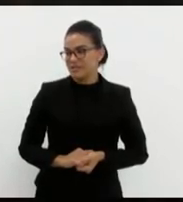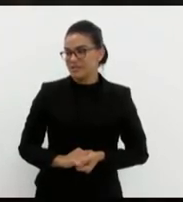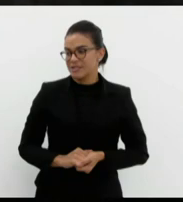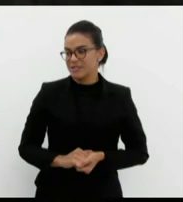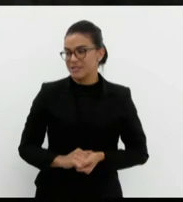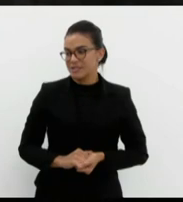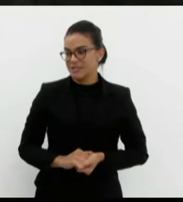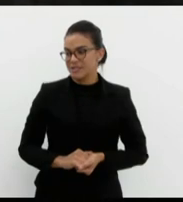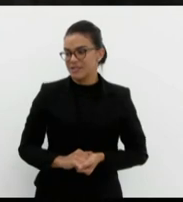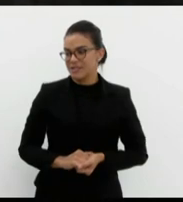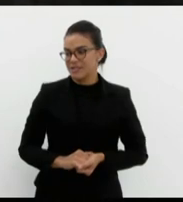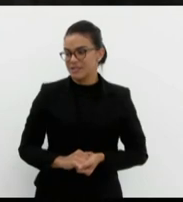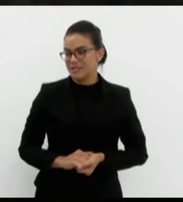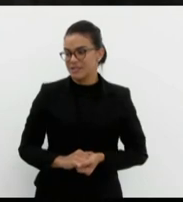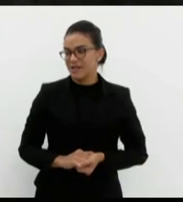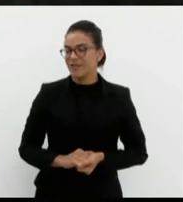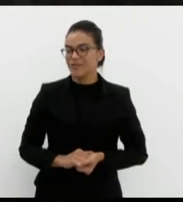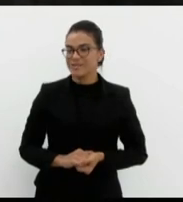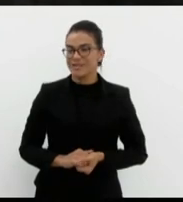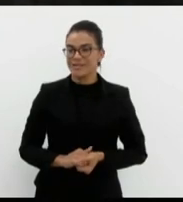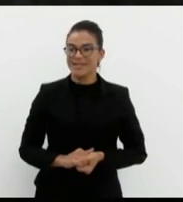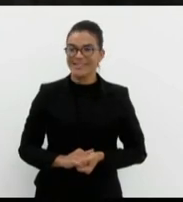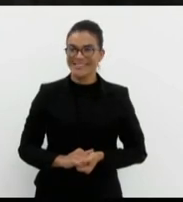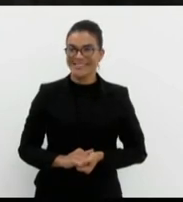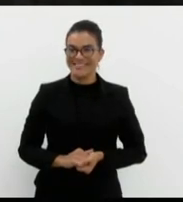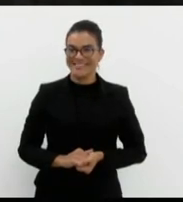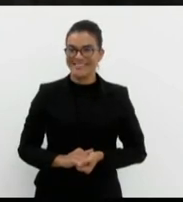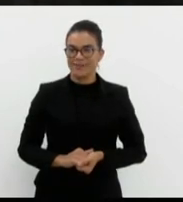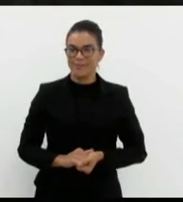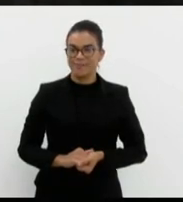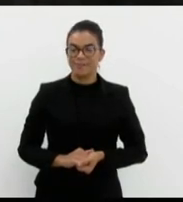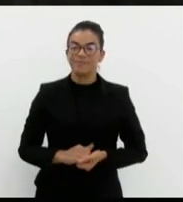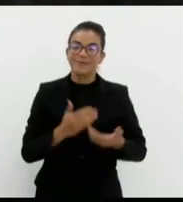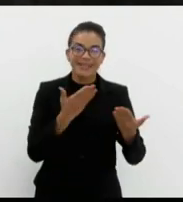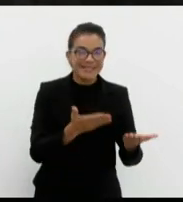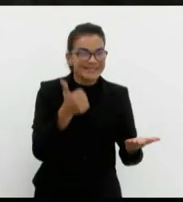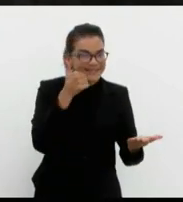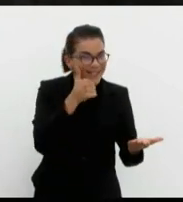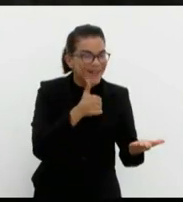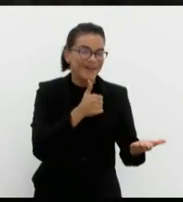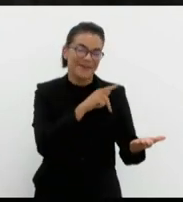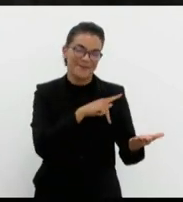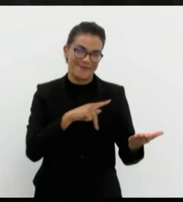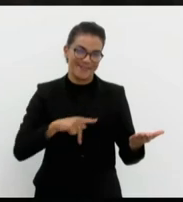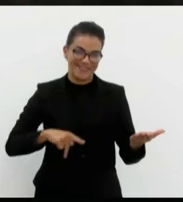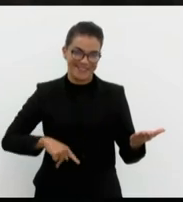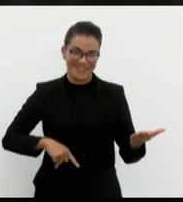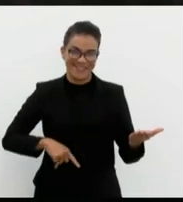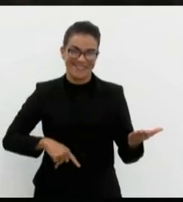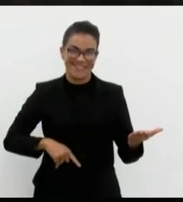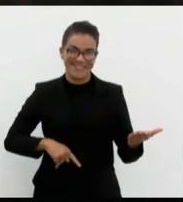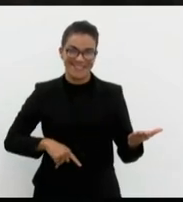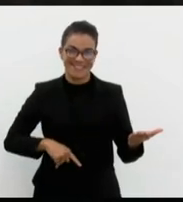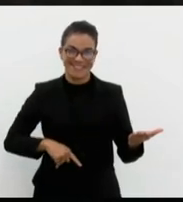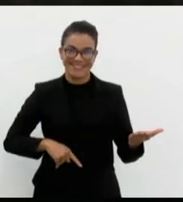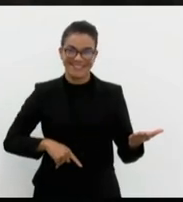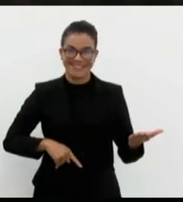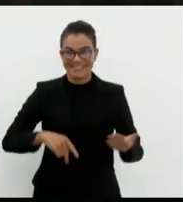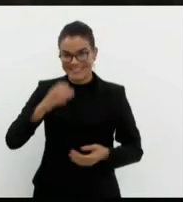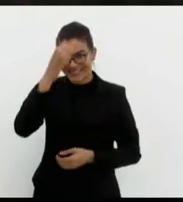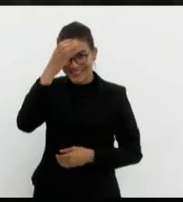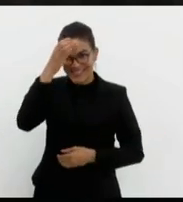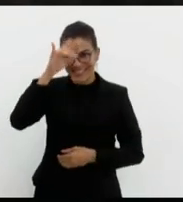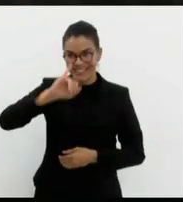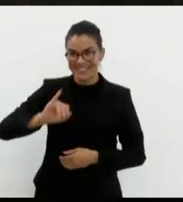não depois ele Sra. Presidente, deputada Tia Ju,